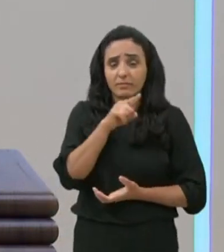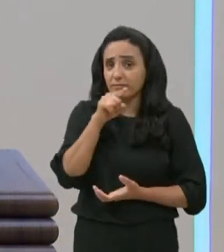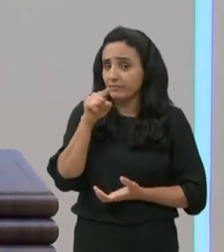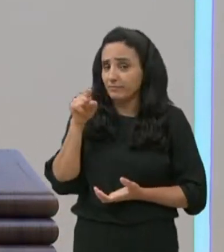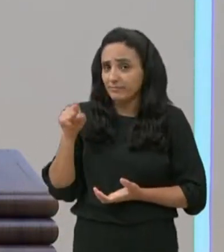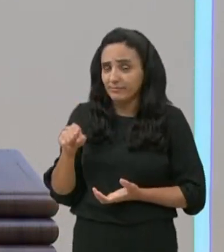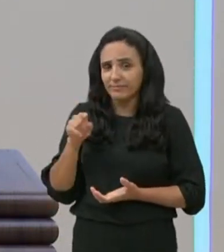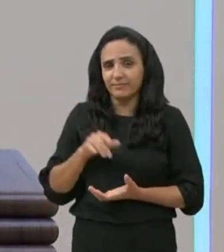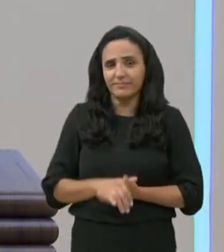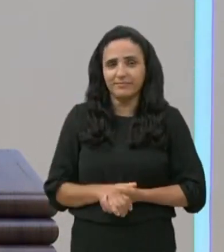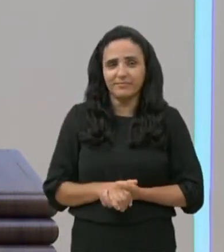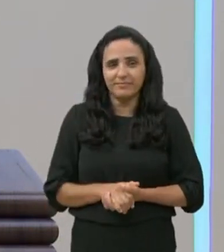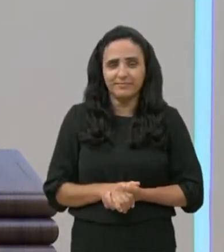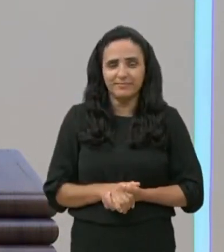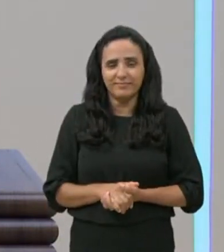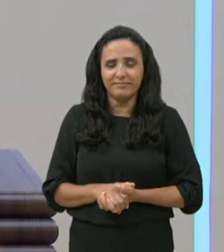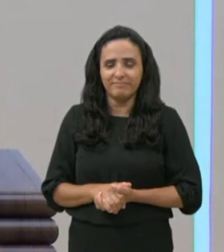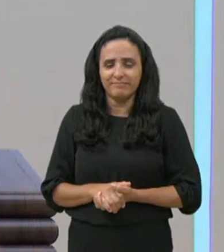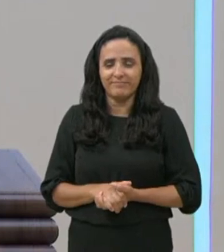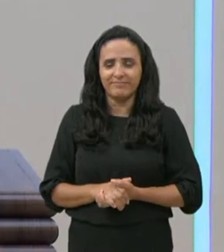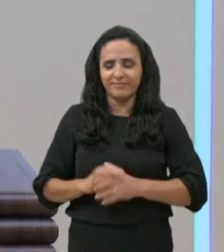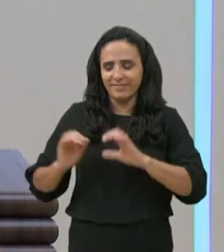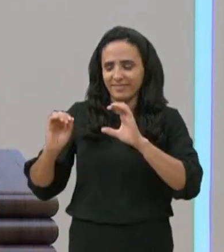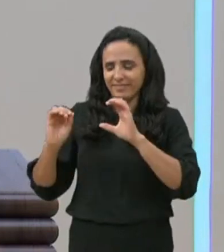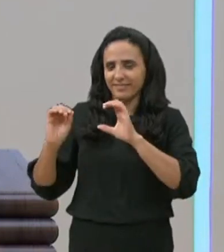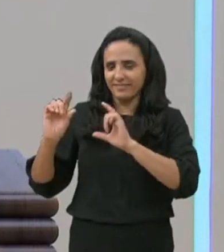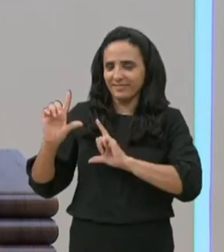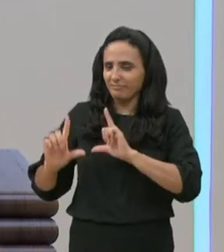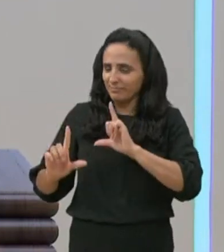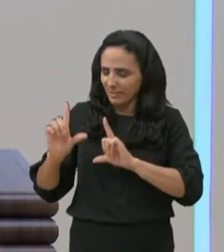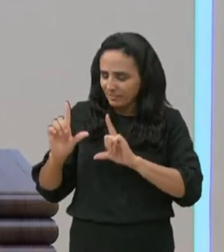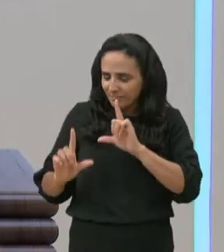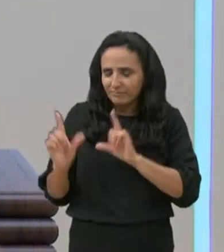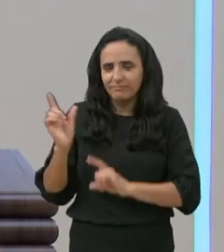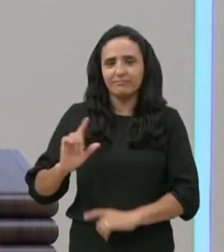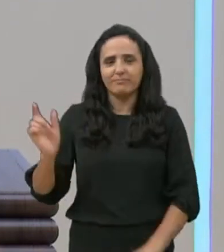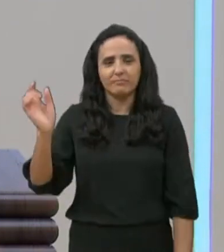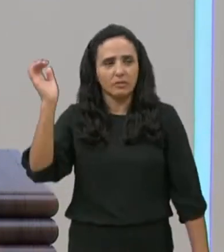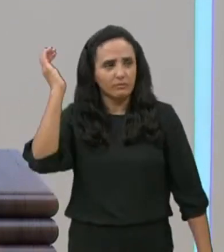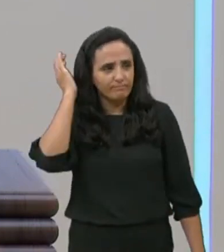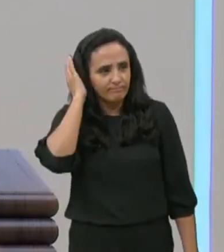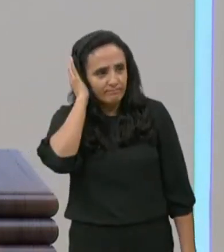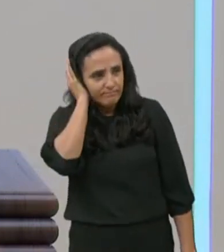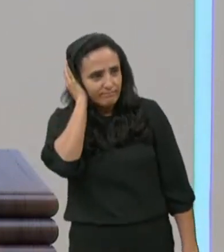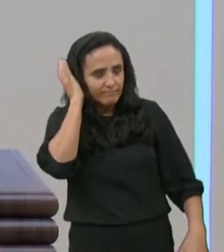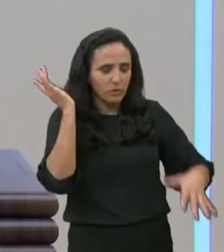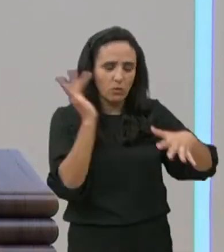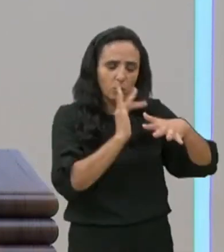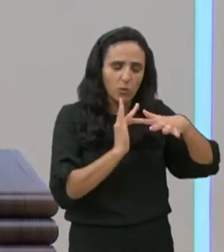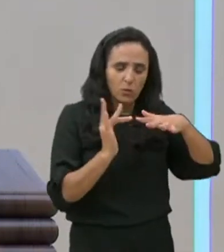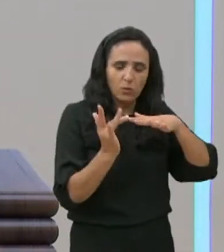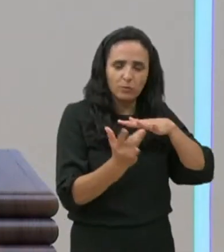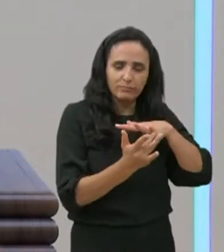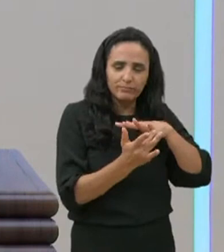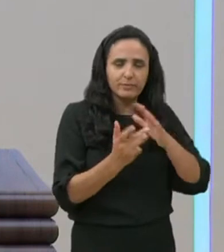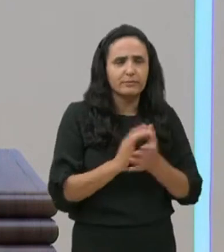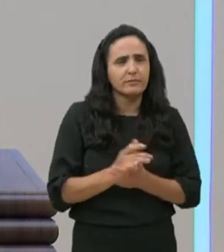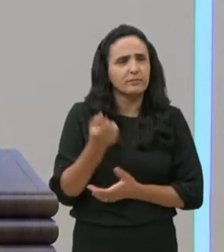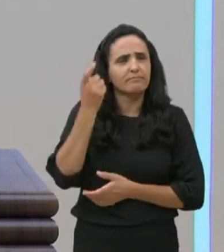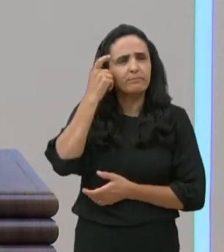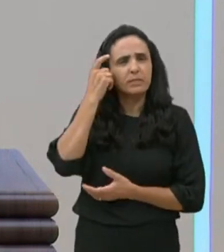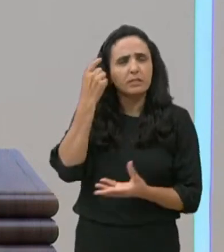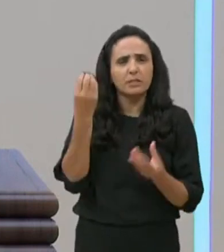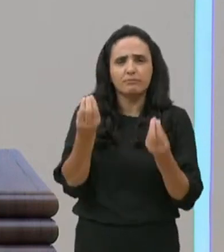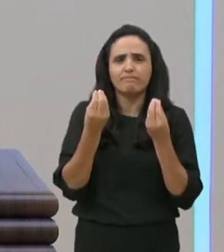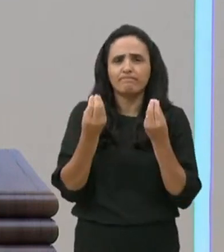das nossas emissoras distribuídas no nosso Estado, se tivéssemos que dar um